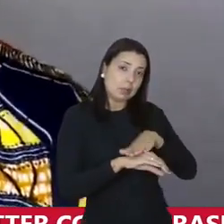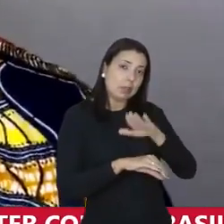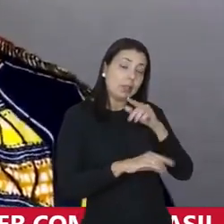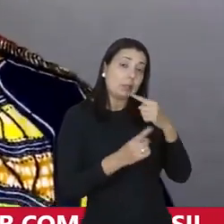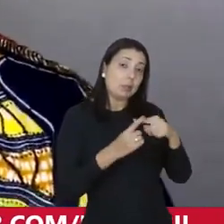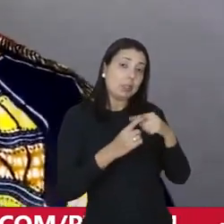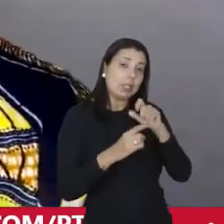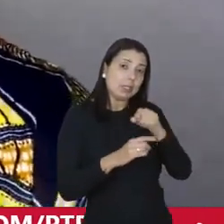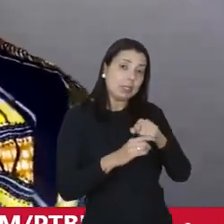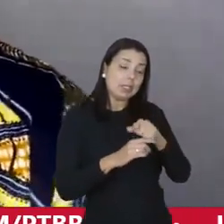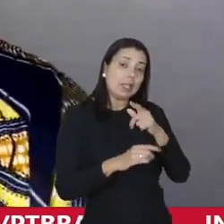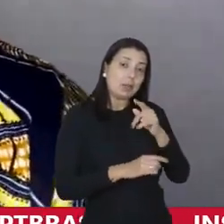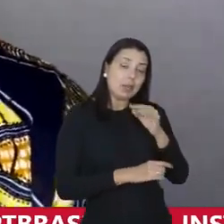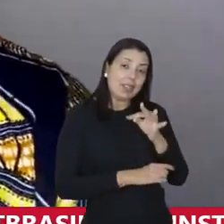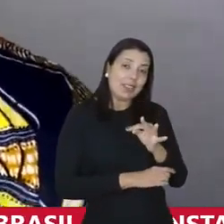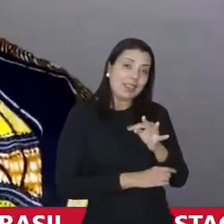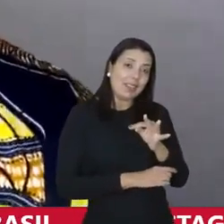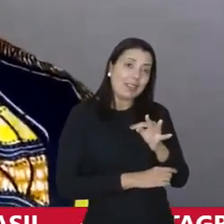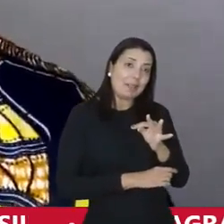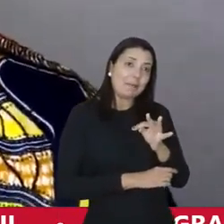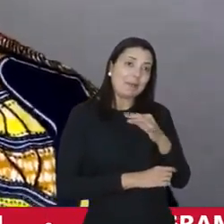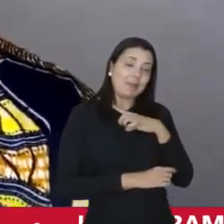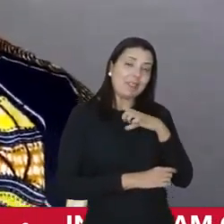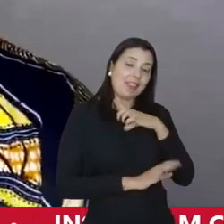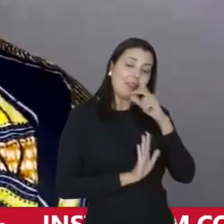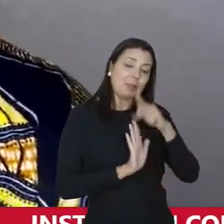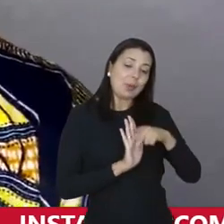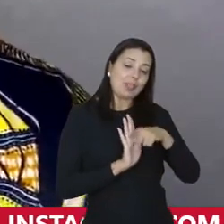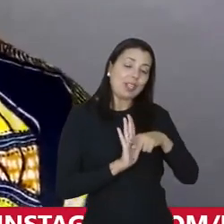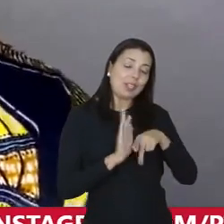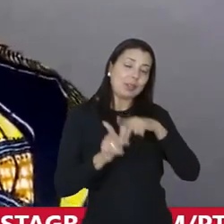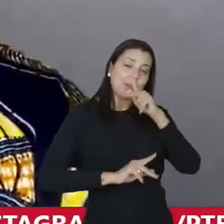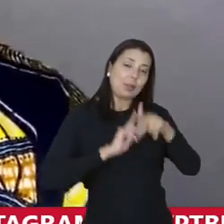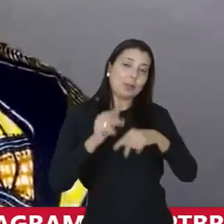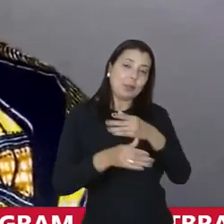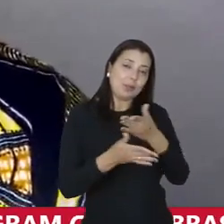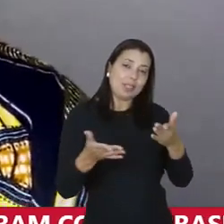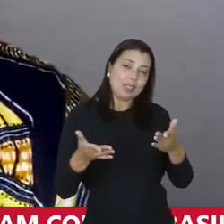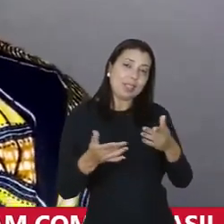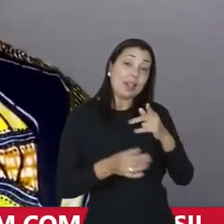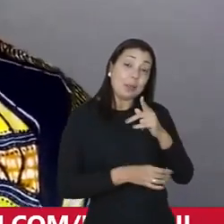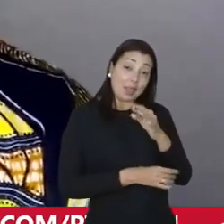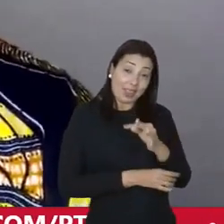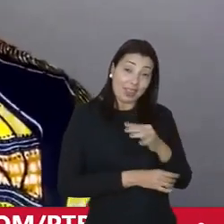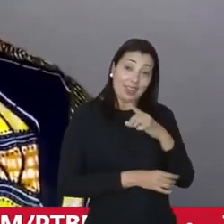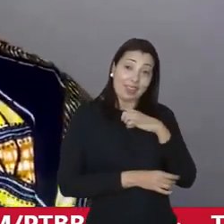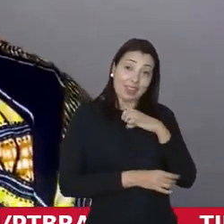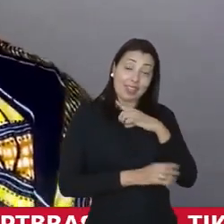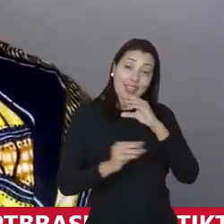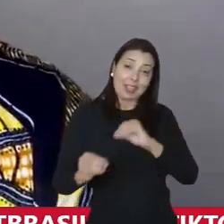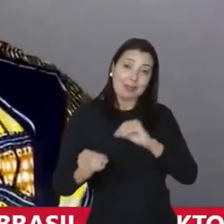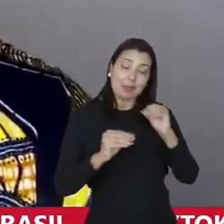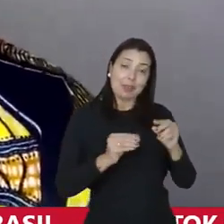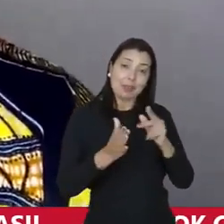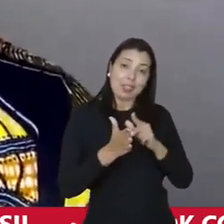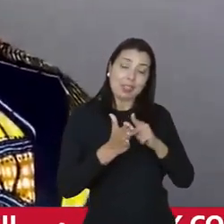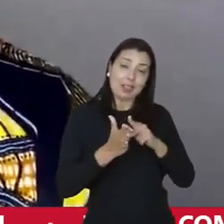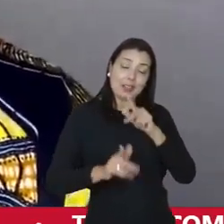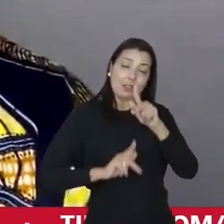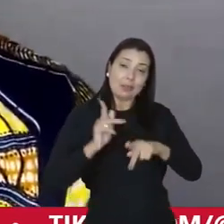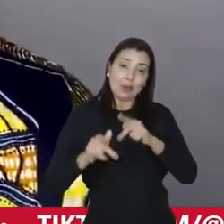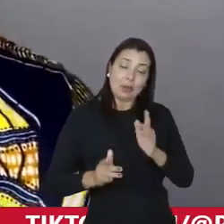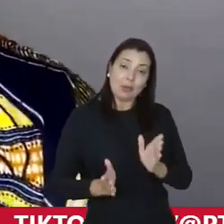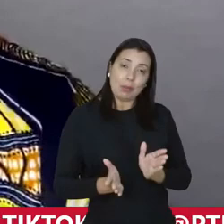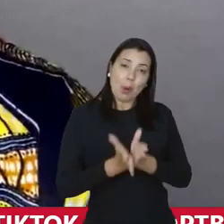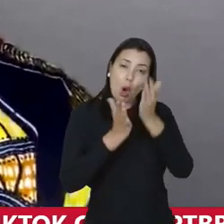porque é o partido dos trabalhadores que tem projeto para o nosso povo é o partido dos trabalhadores que mais modificou a realidade do povo pobre